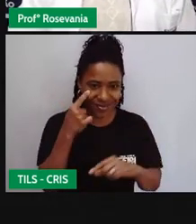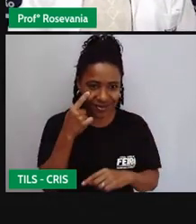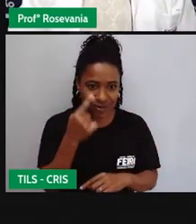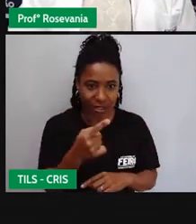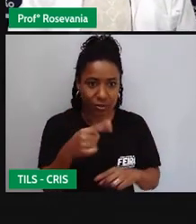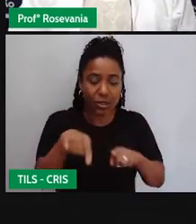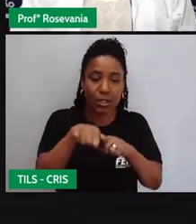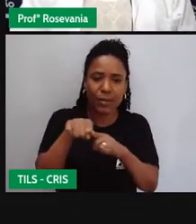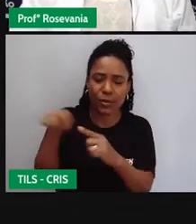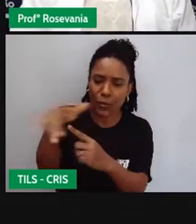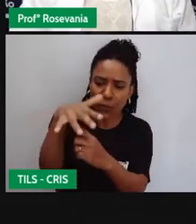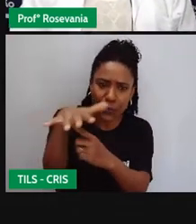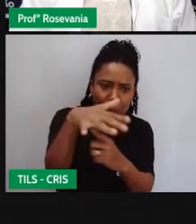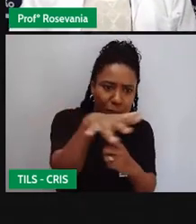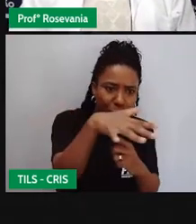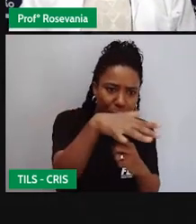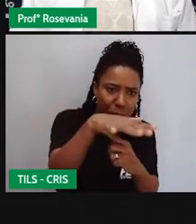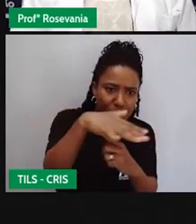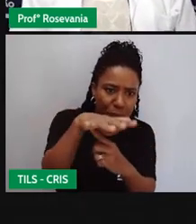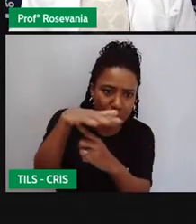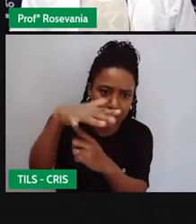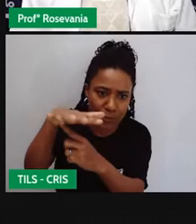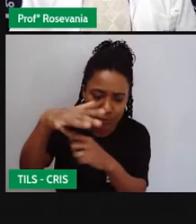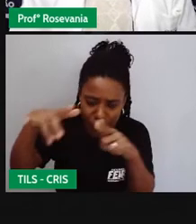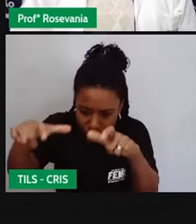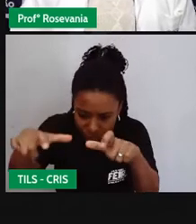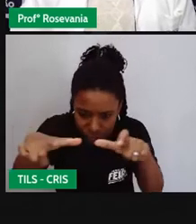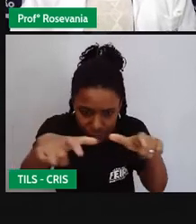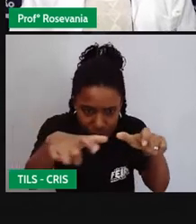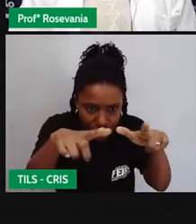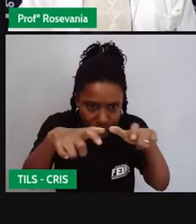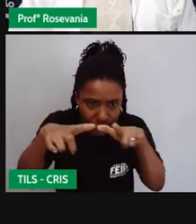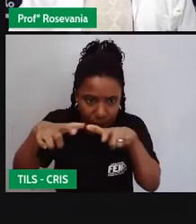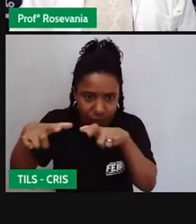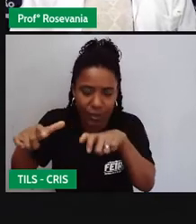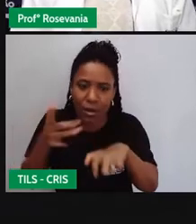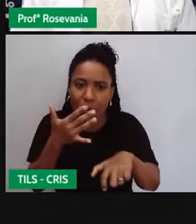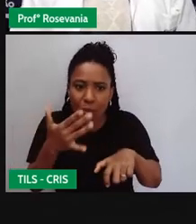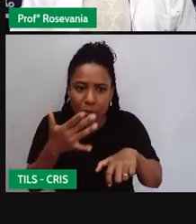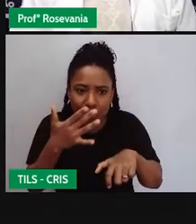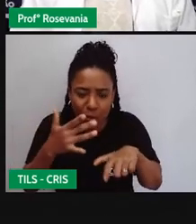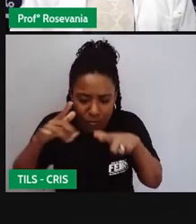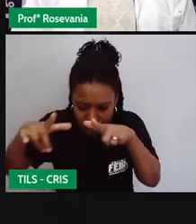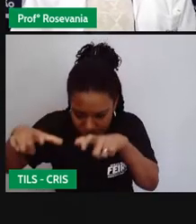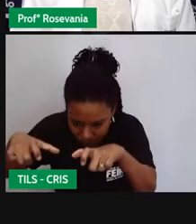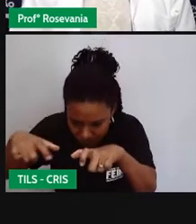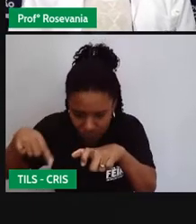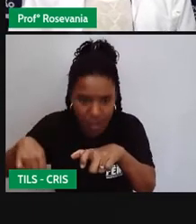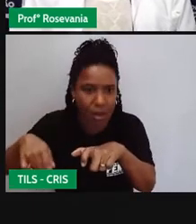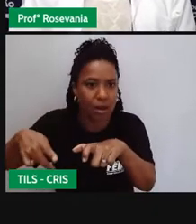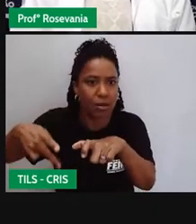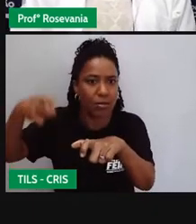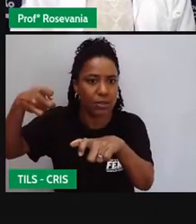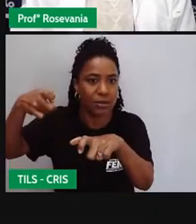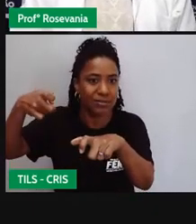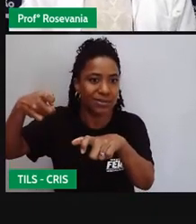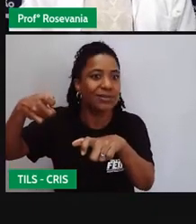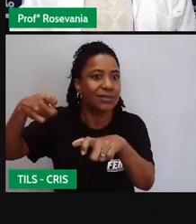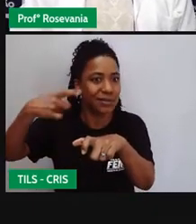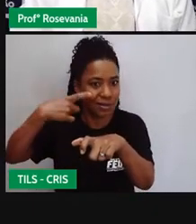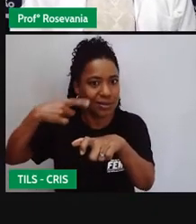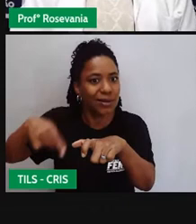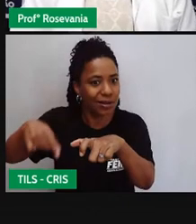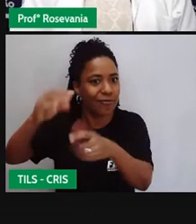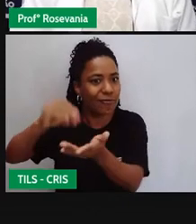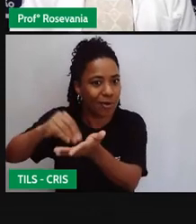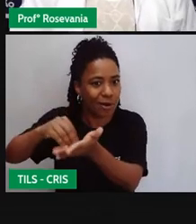lavoura, ele já vai perceber rapidamente porque vai mudar a coloração, às vezes fica um buraco no meio da lavoura, então chama a atenção logo. A